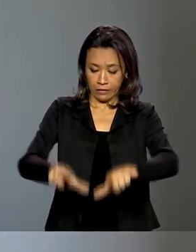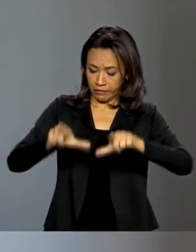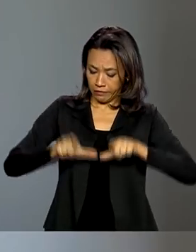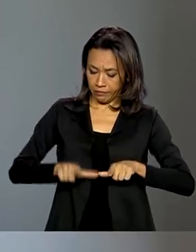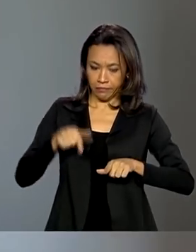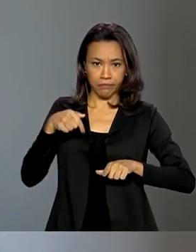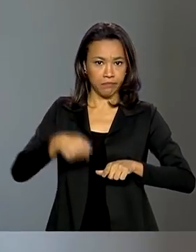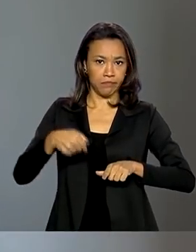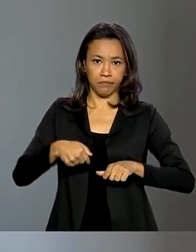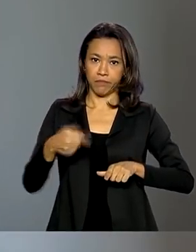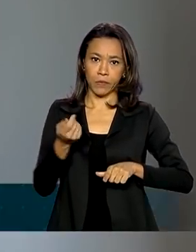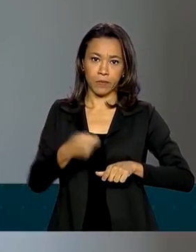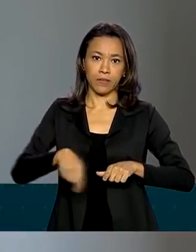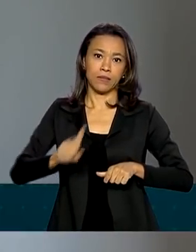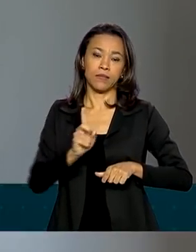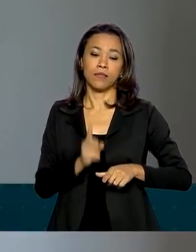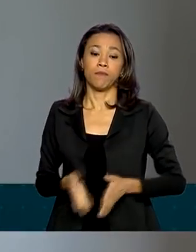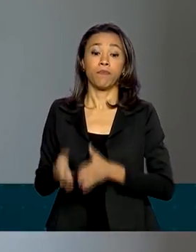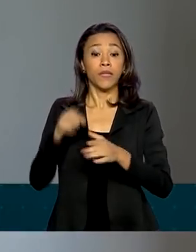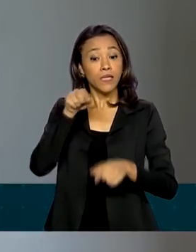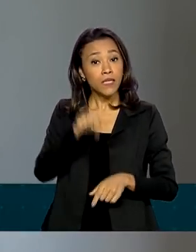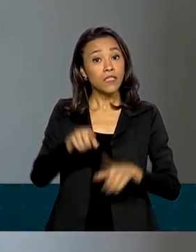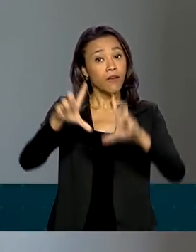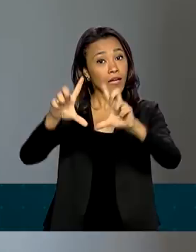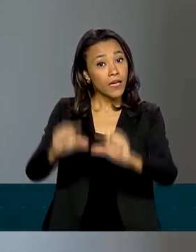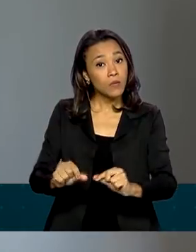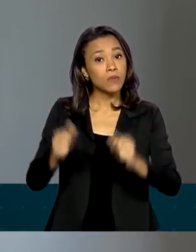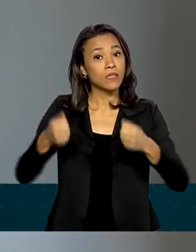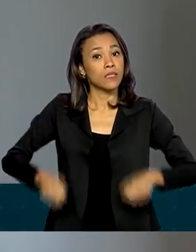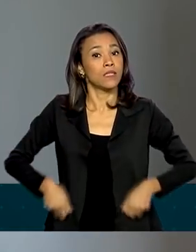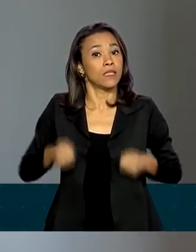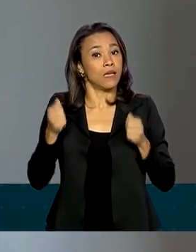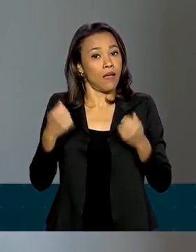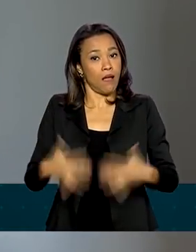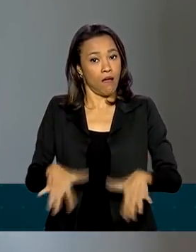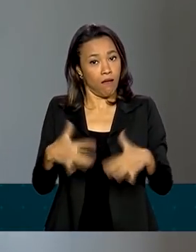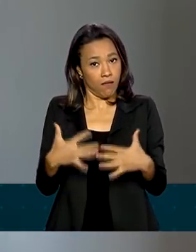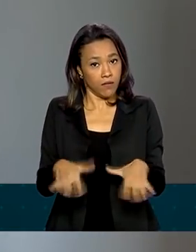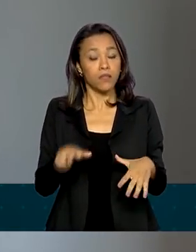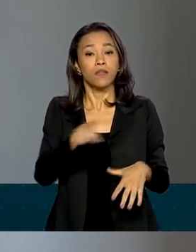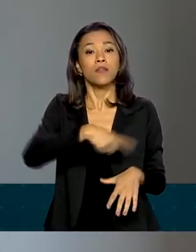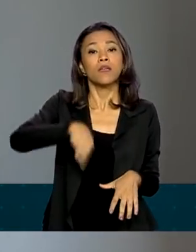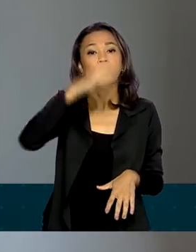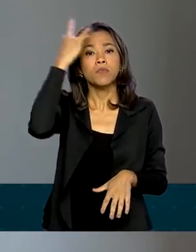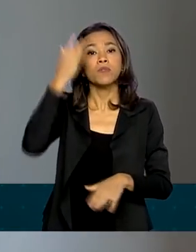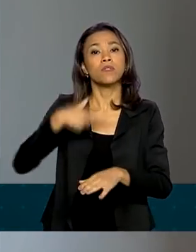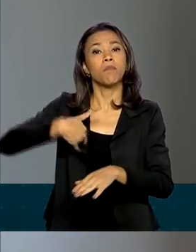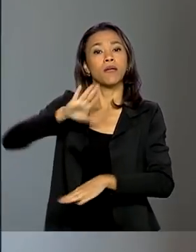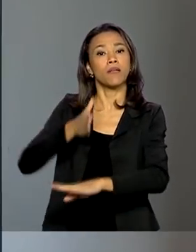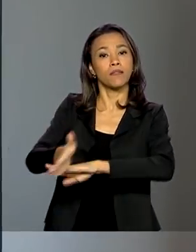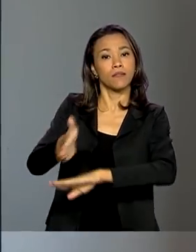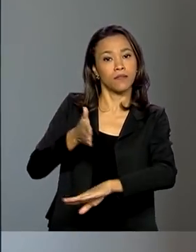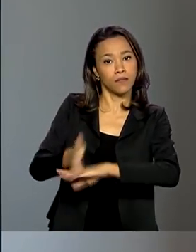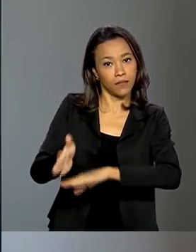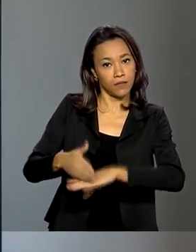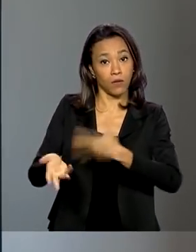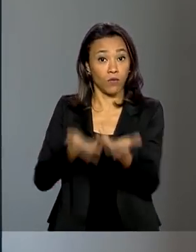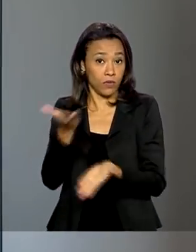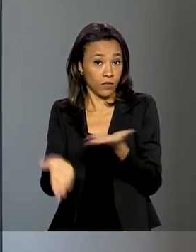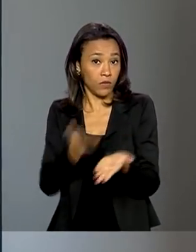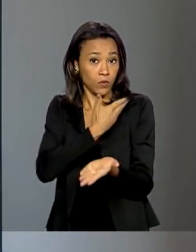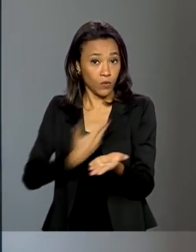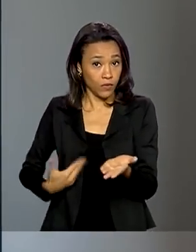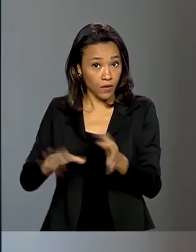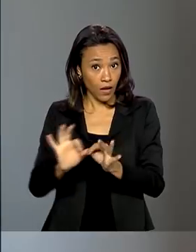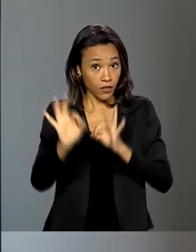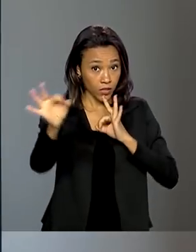Isso vai facilitar muito, vai reduzir custos e vai fazer com que as pessoas tenham mais acesso a serviços públicos à distância. Isso é um